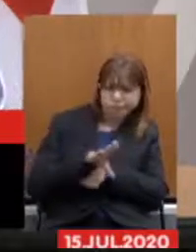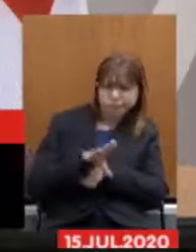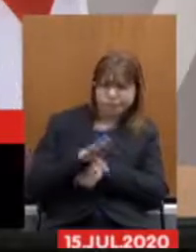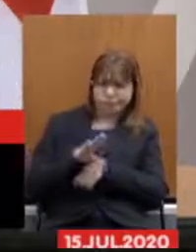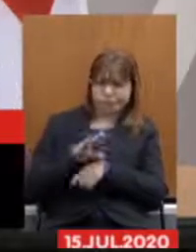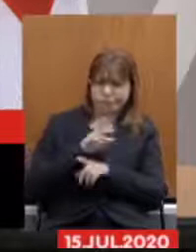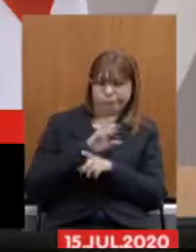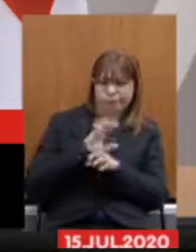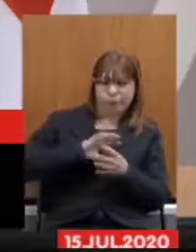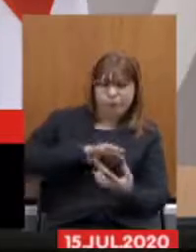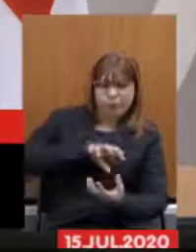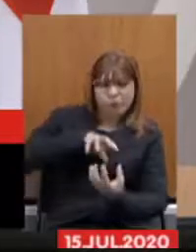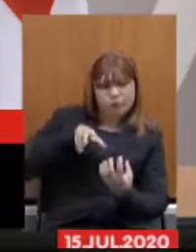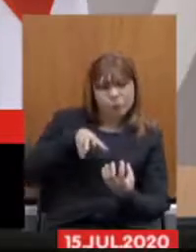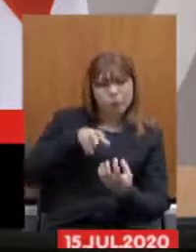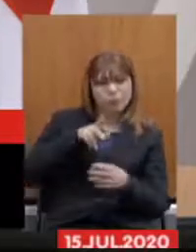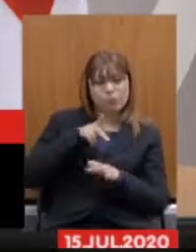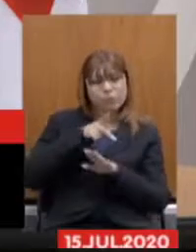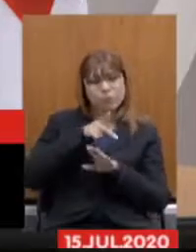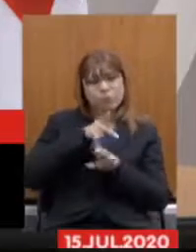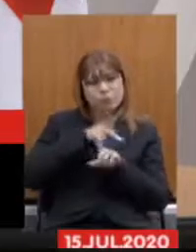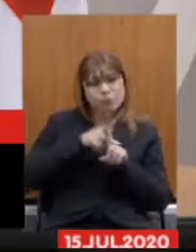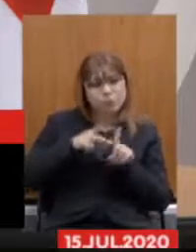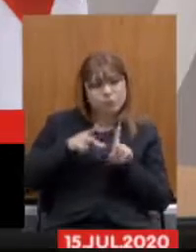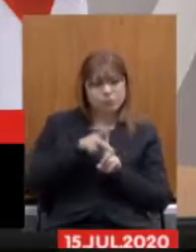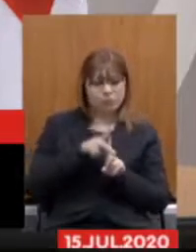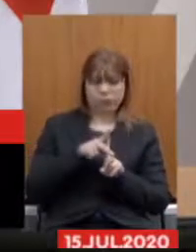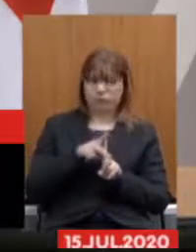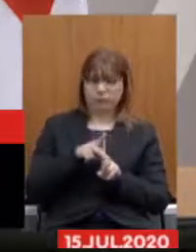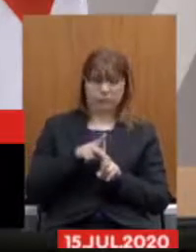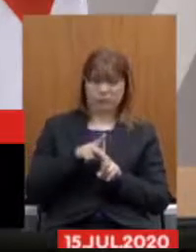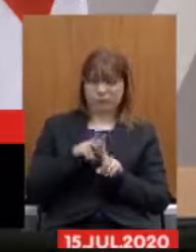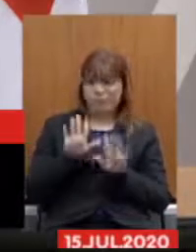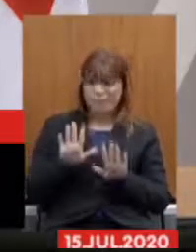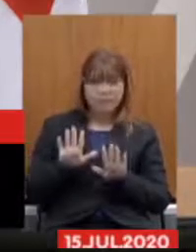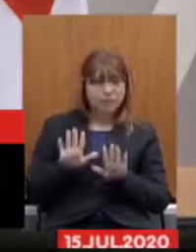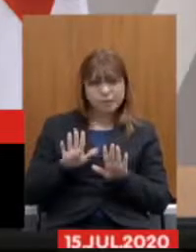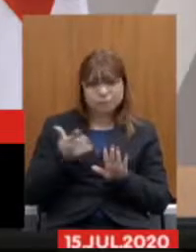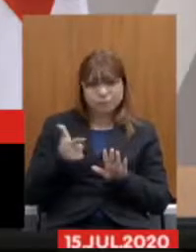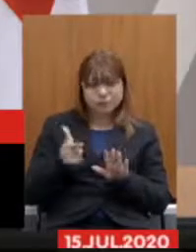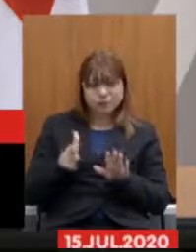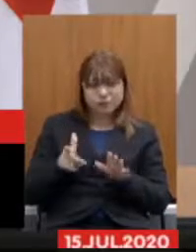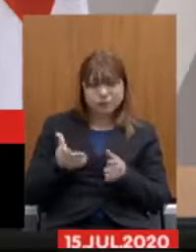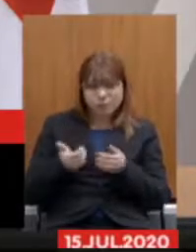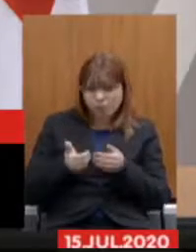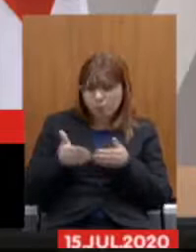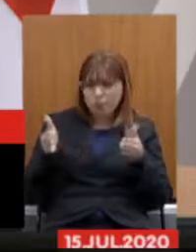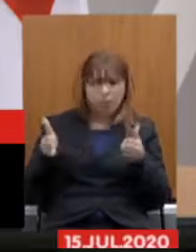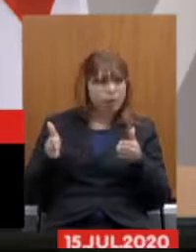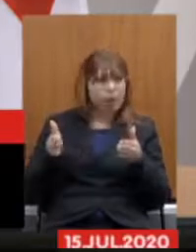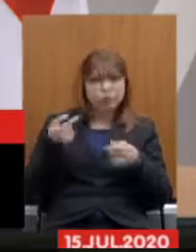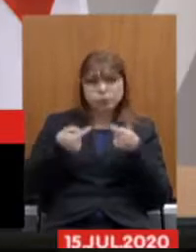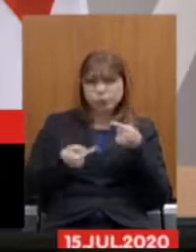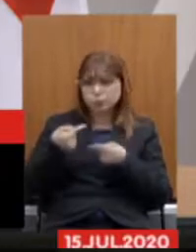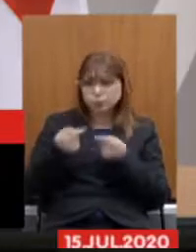e não abre uma discussão aberta com esses trabalhadores